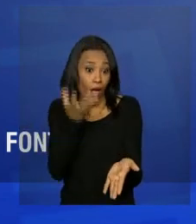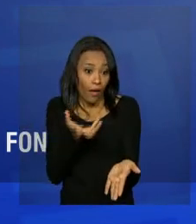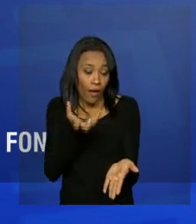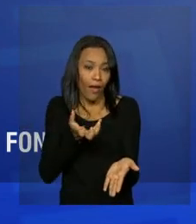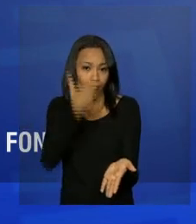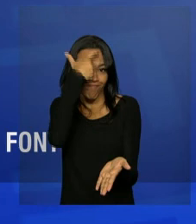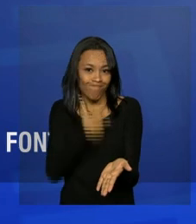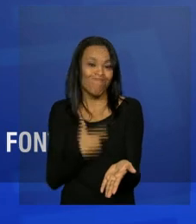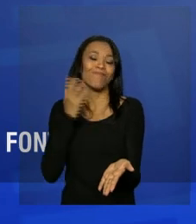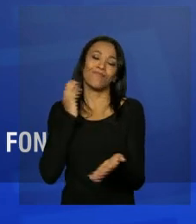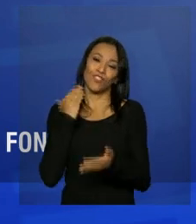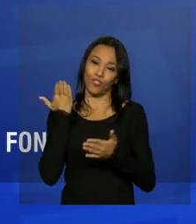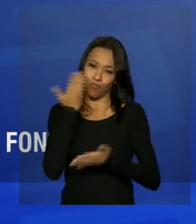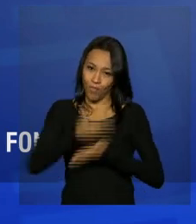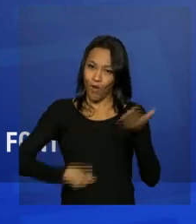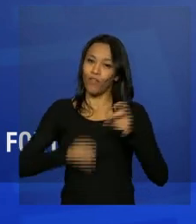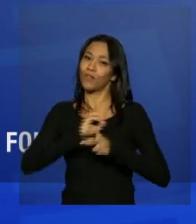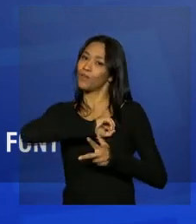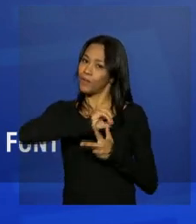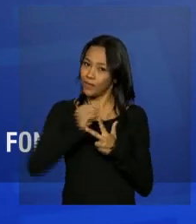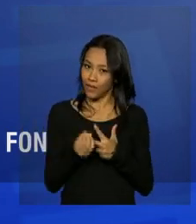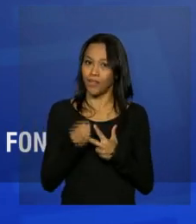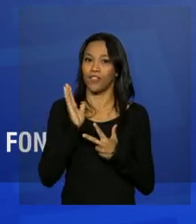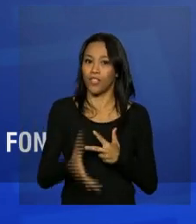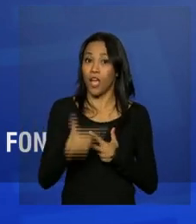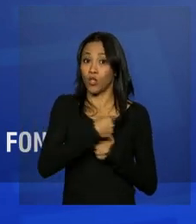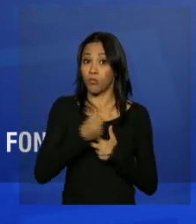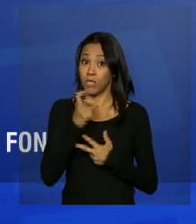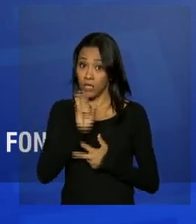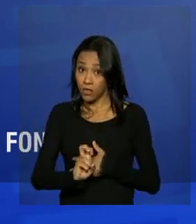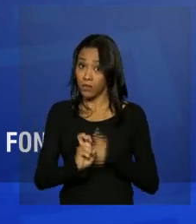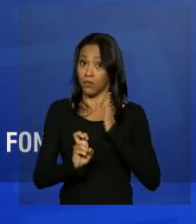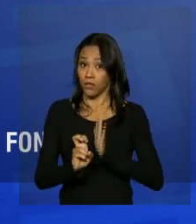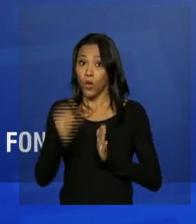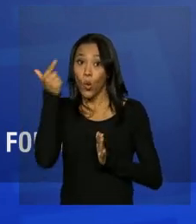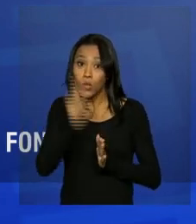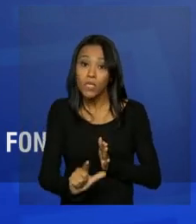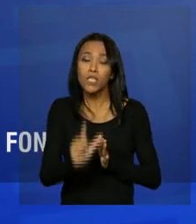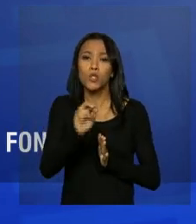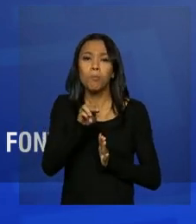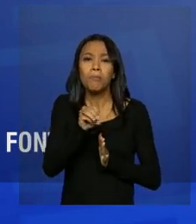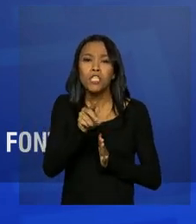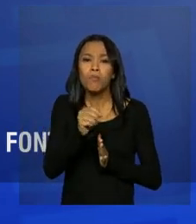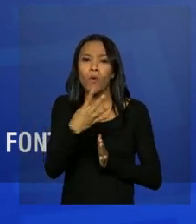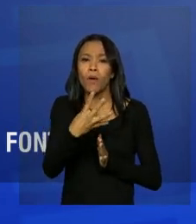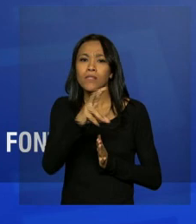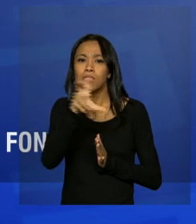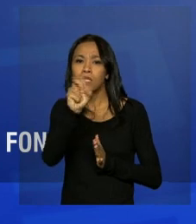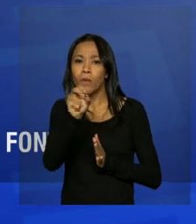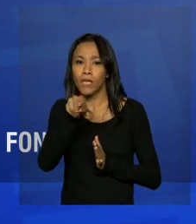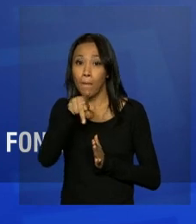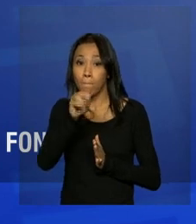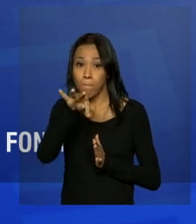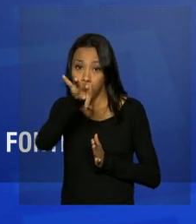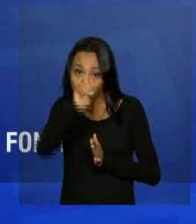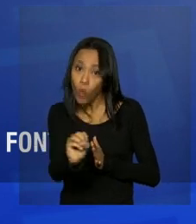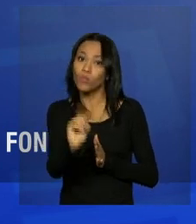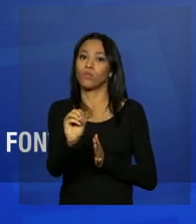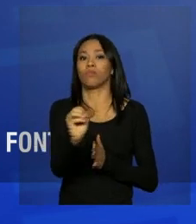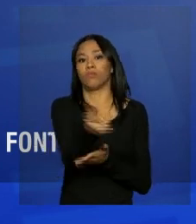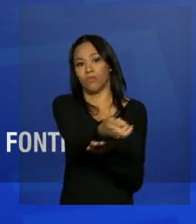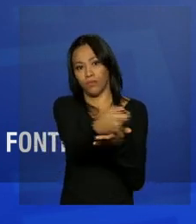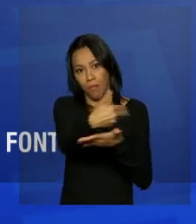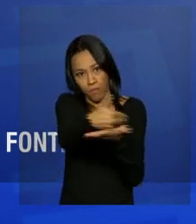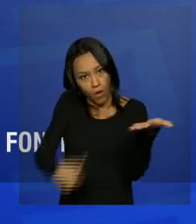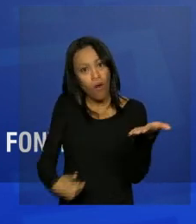tenha feito o Exame Nacional do Ensino Médio ENEM 2015, alcançado o mínimo de 450 pontos na média